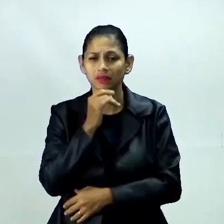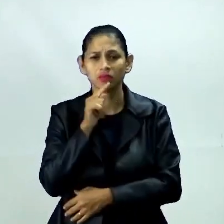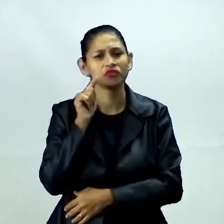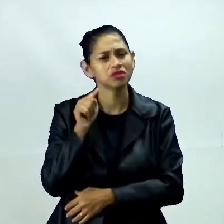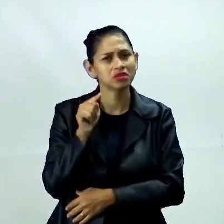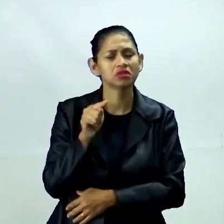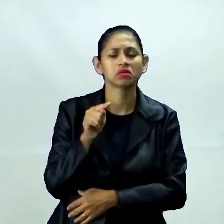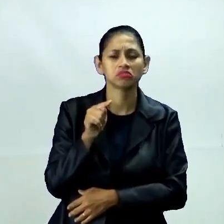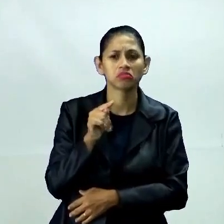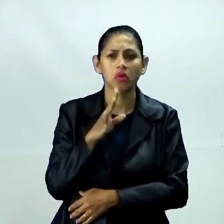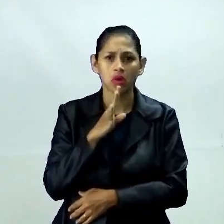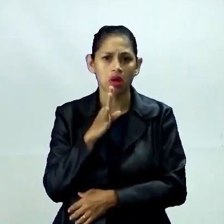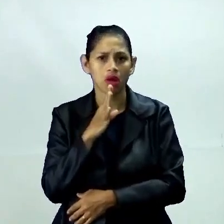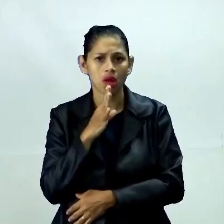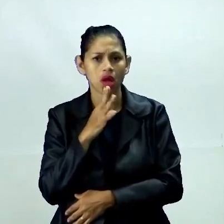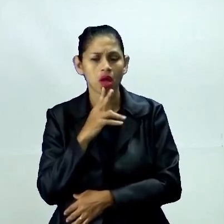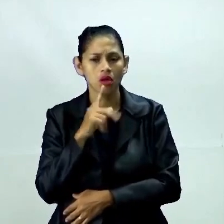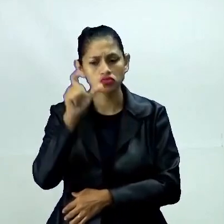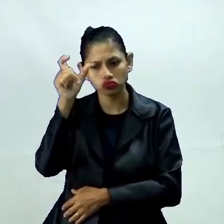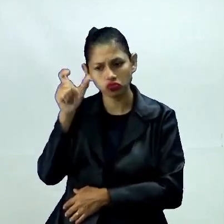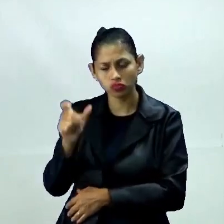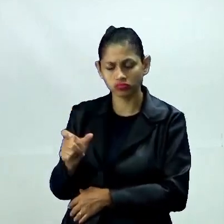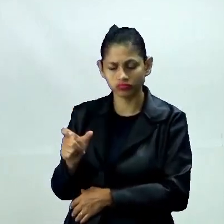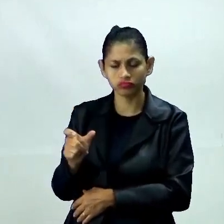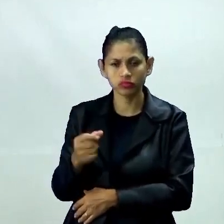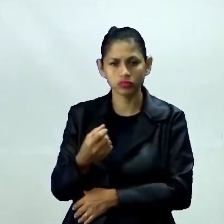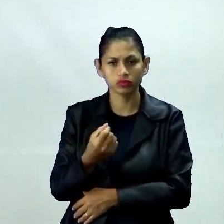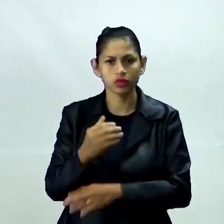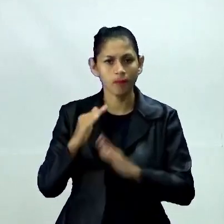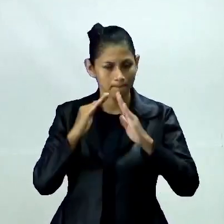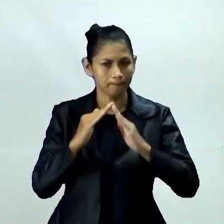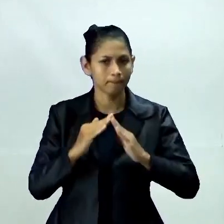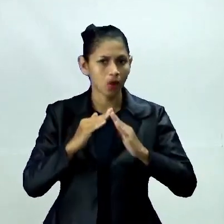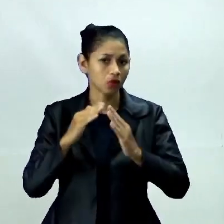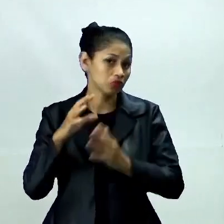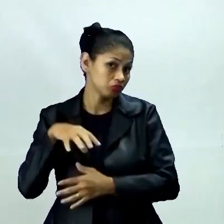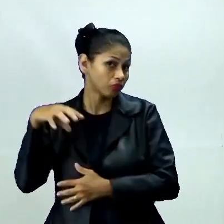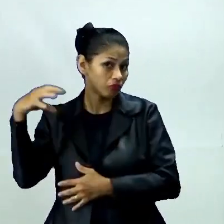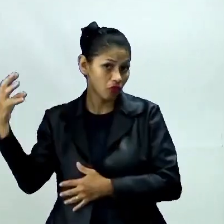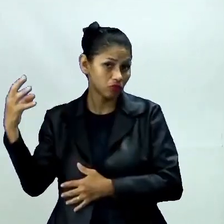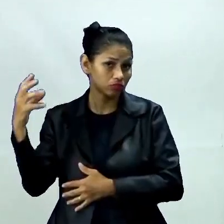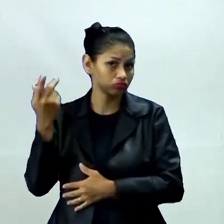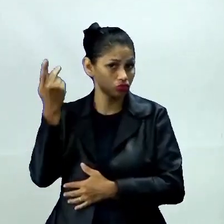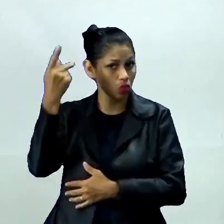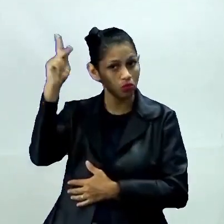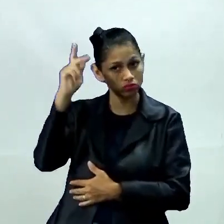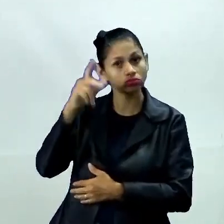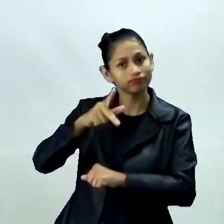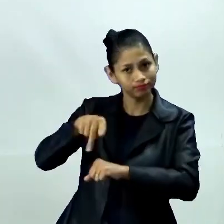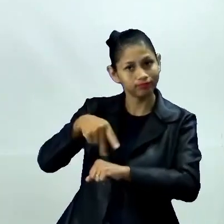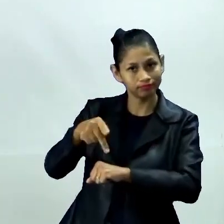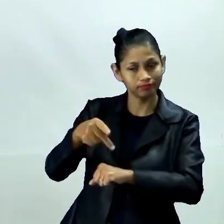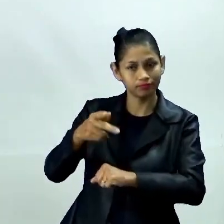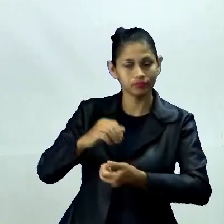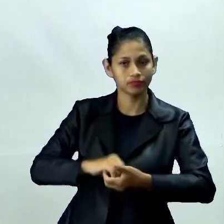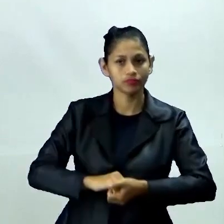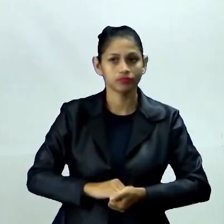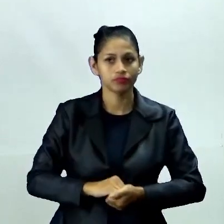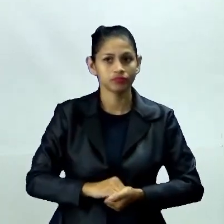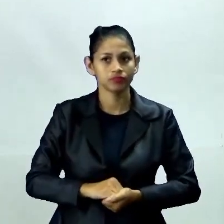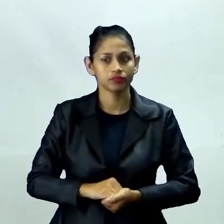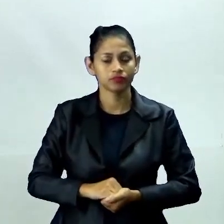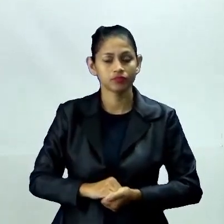ou já ouviu falar, tá? Então, só relembrar pontos importantes. O são migrações? É quando eu saio de um lugar para outro.